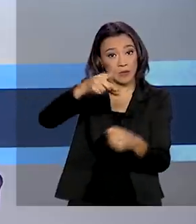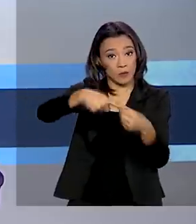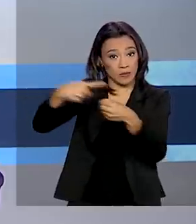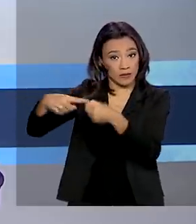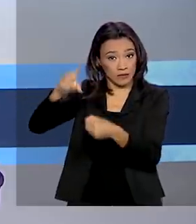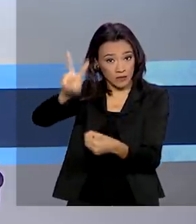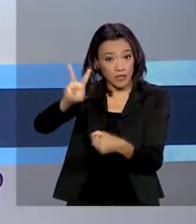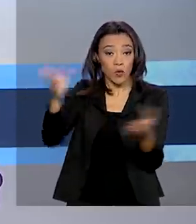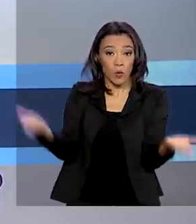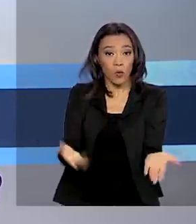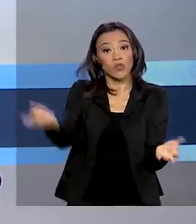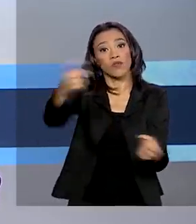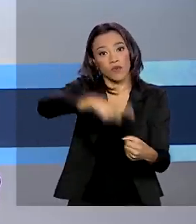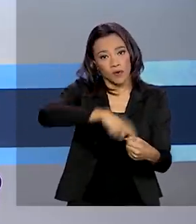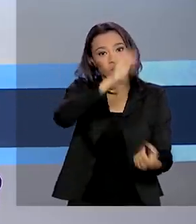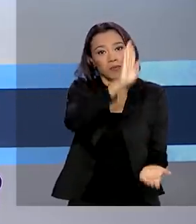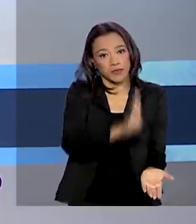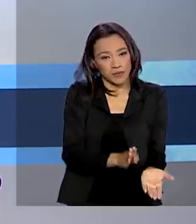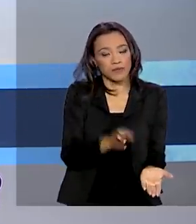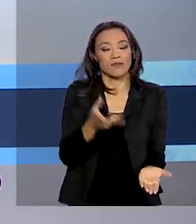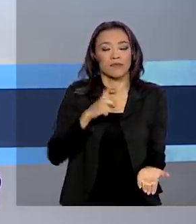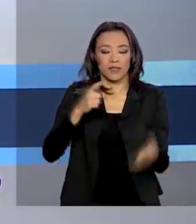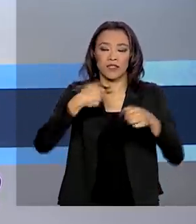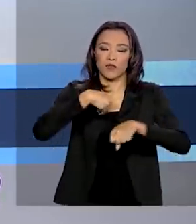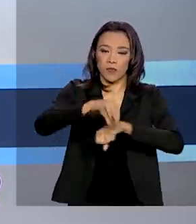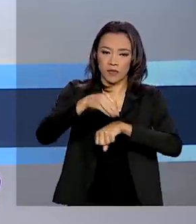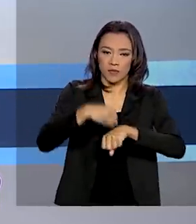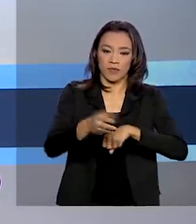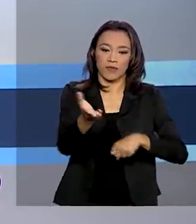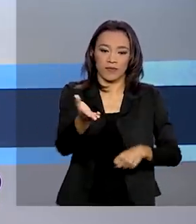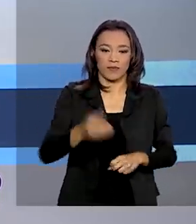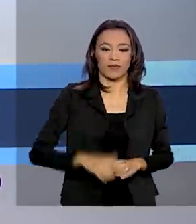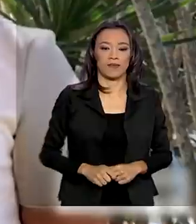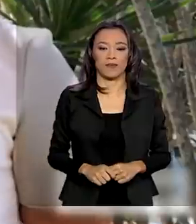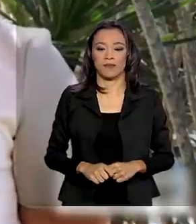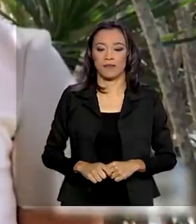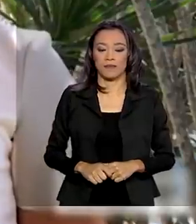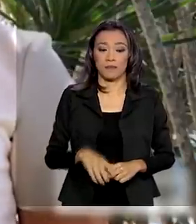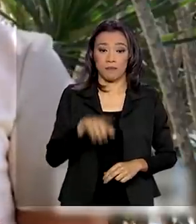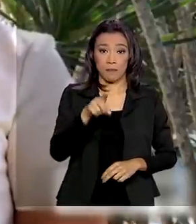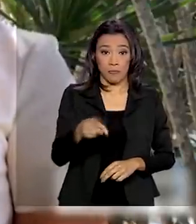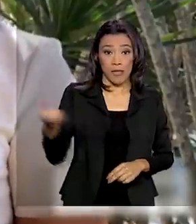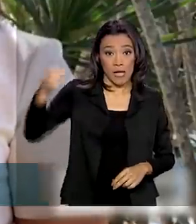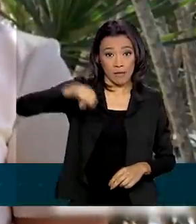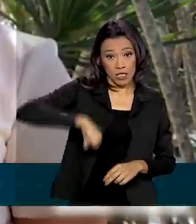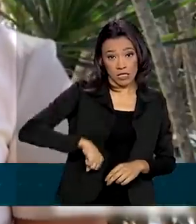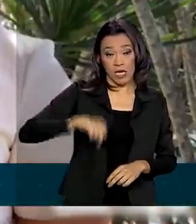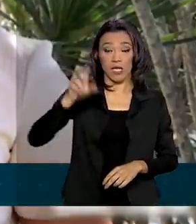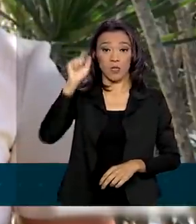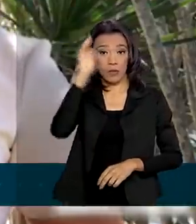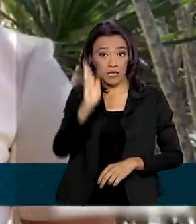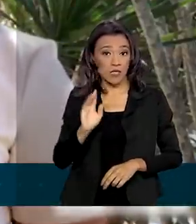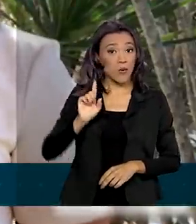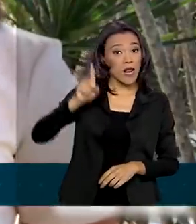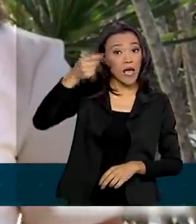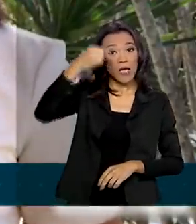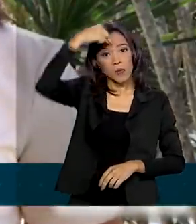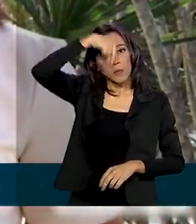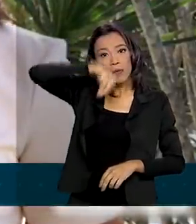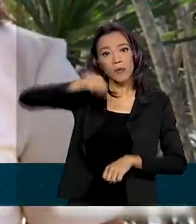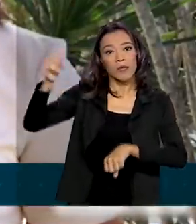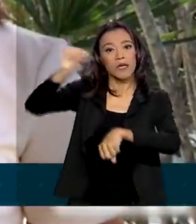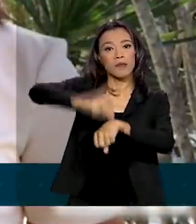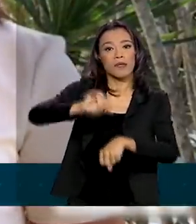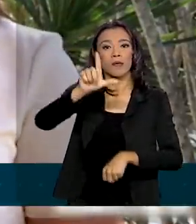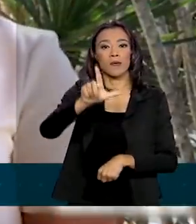Brasil. A repórter Luciana Collares de Holanda tem as informações. A Embaixada do Brasil em Lima coordena a